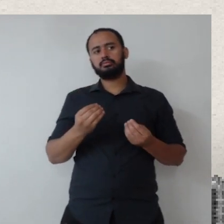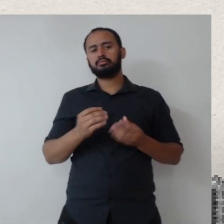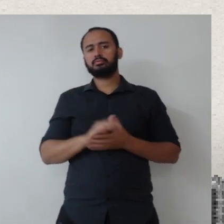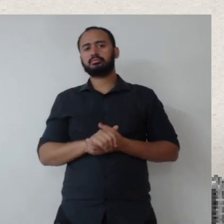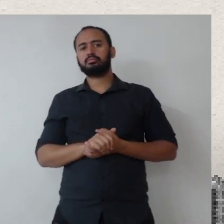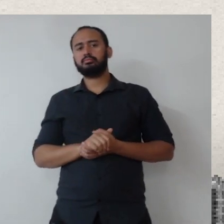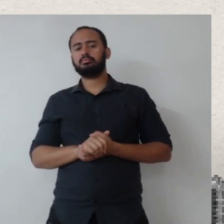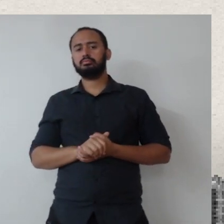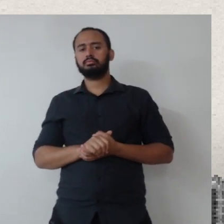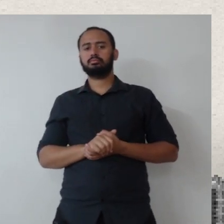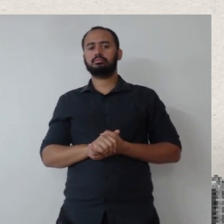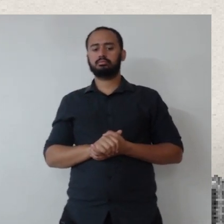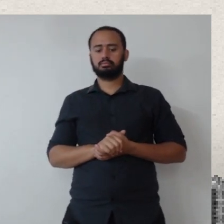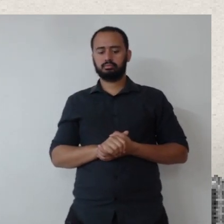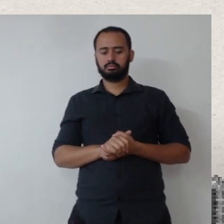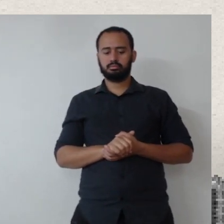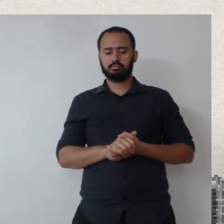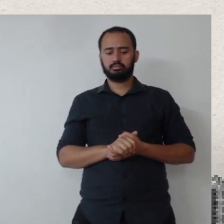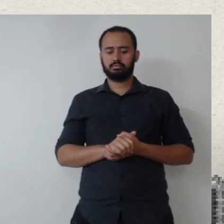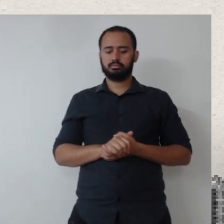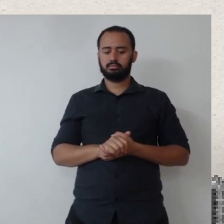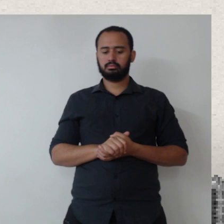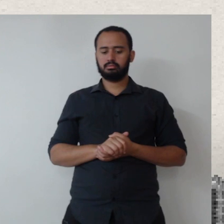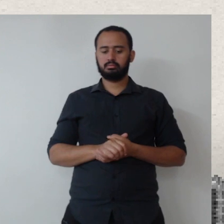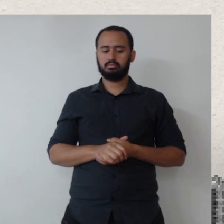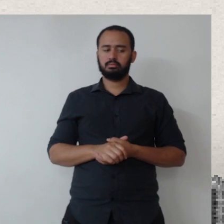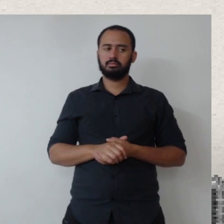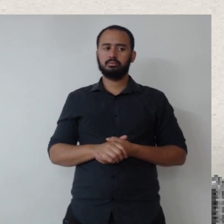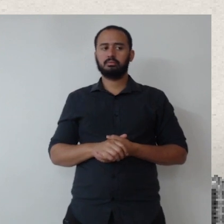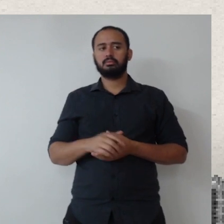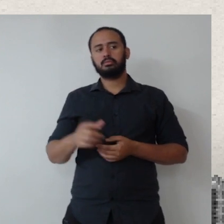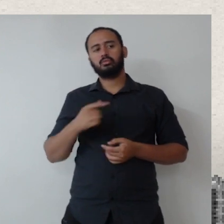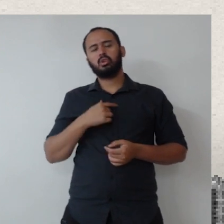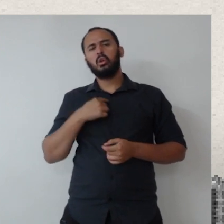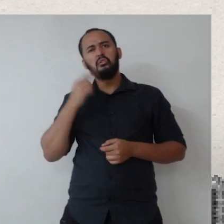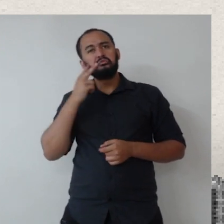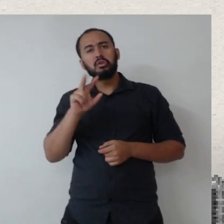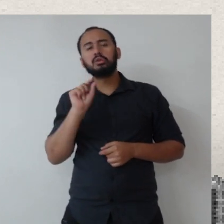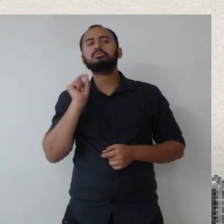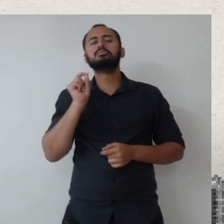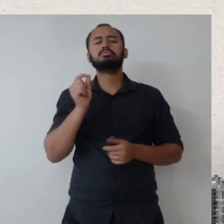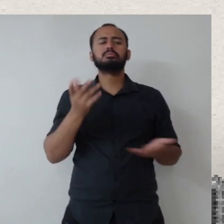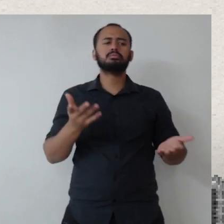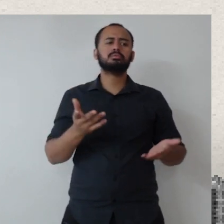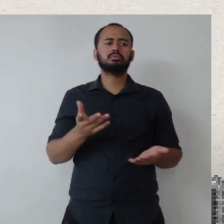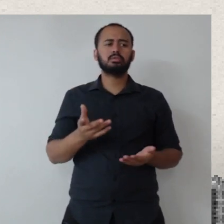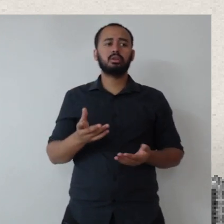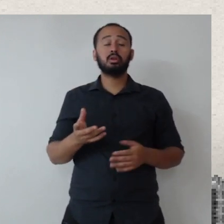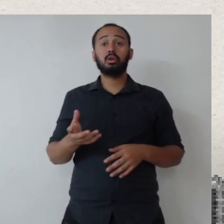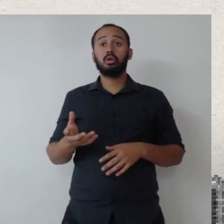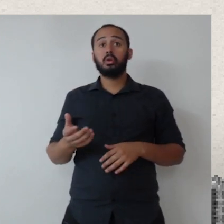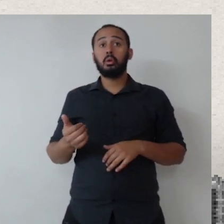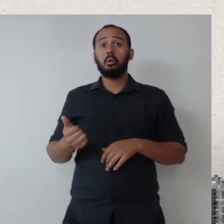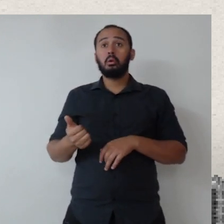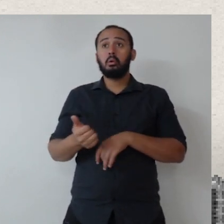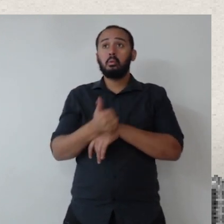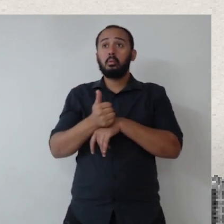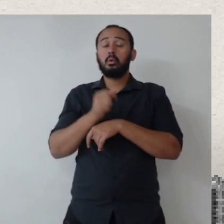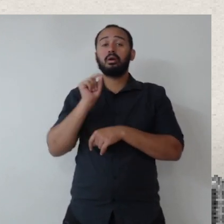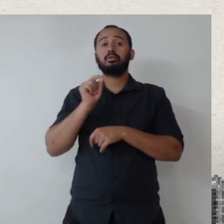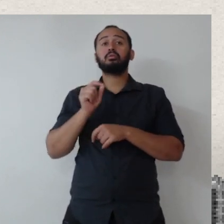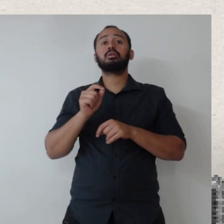até como uma... Mencionou-se modismo e tal, não sei o quê, mas eu vejo que é atribuição de